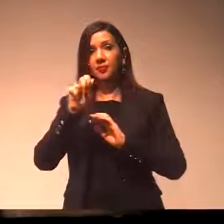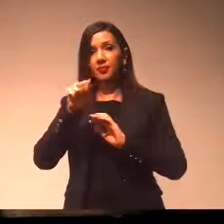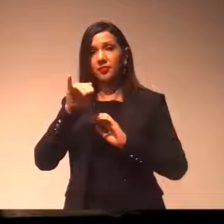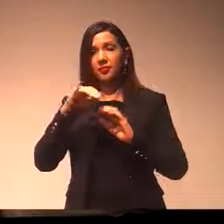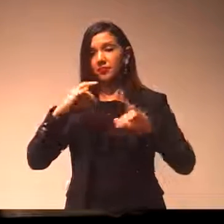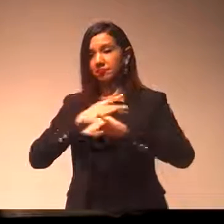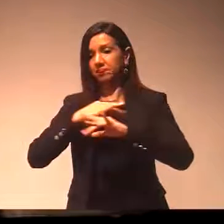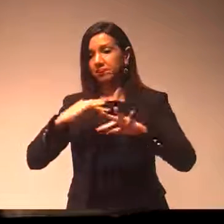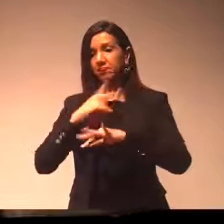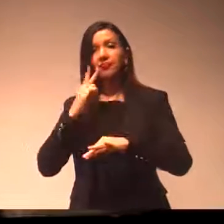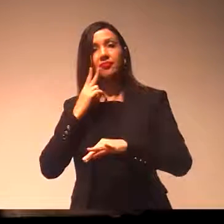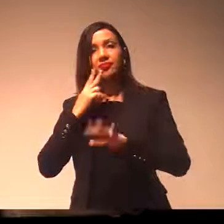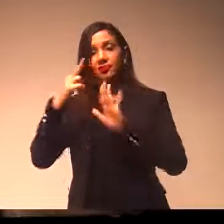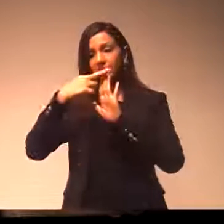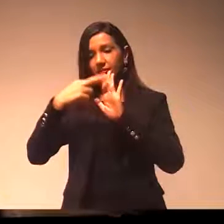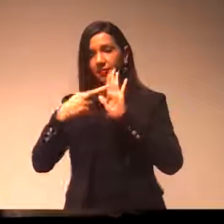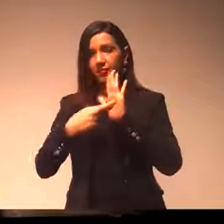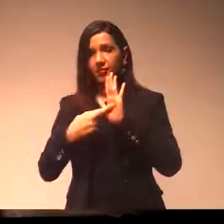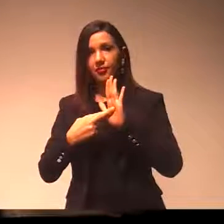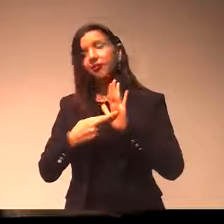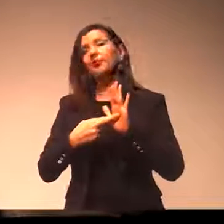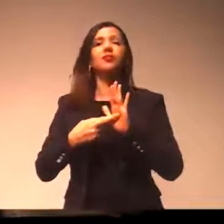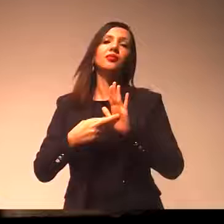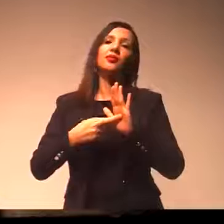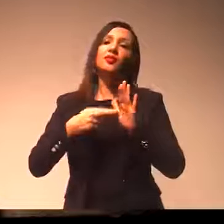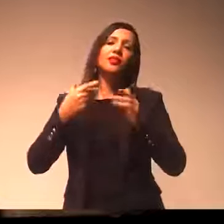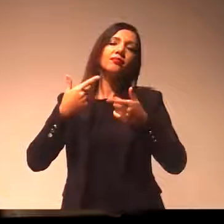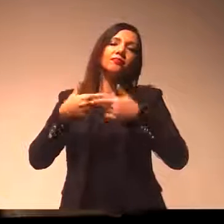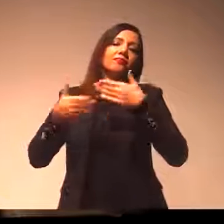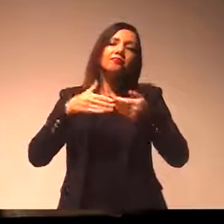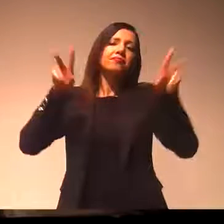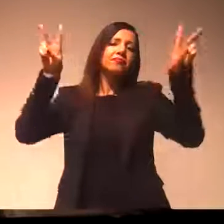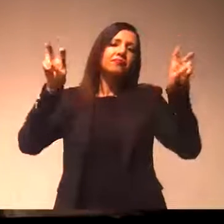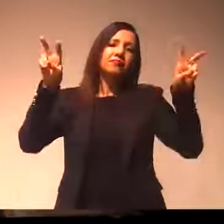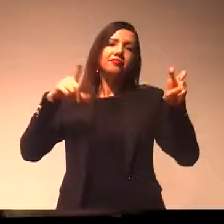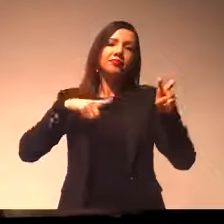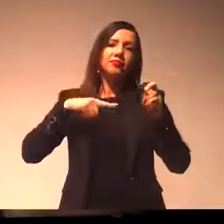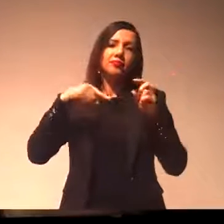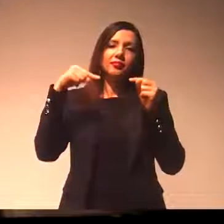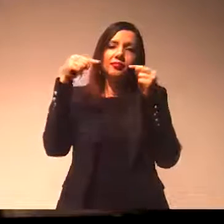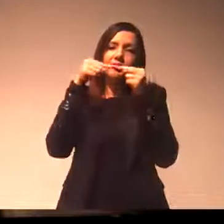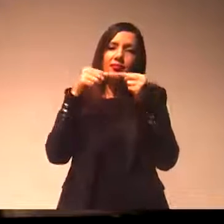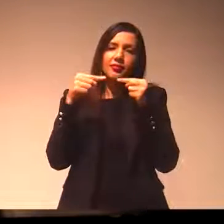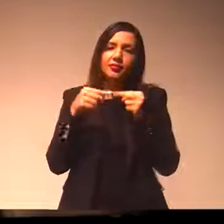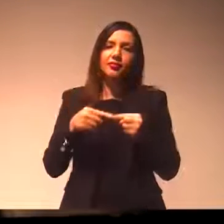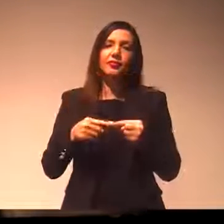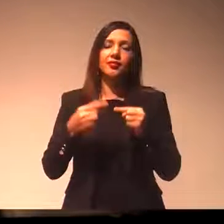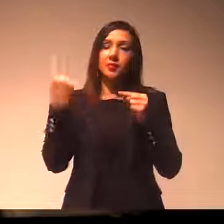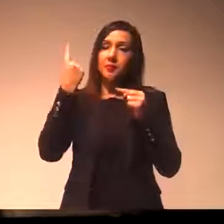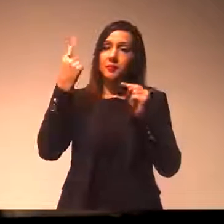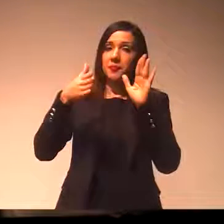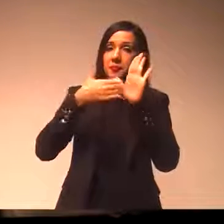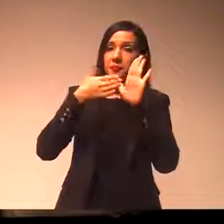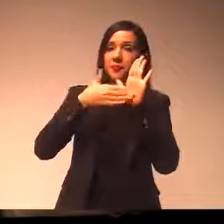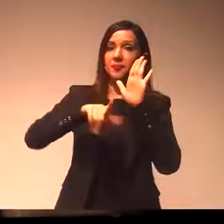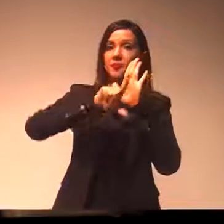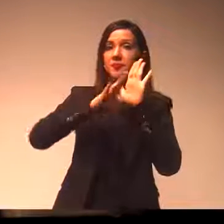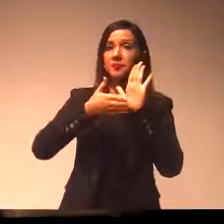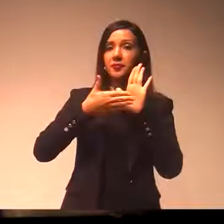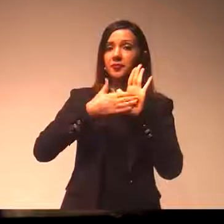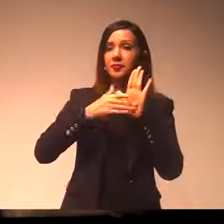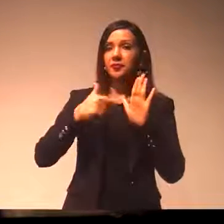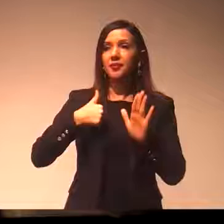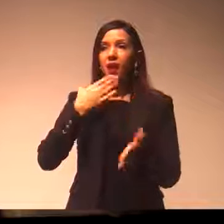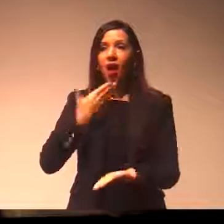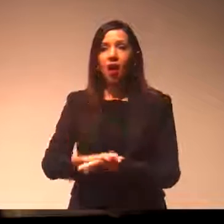regulamentou de uma forma muito clara. Então, qualquer outro tipo de questão tem que ser a partir de uma reforma da lei orgânica. Não me surpreende, porque